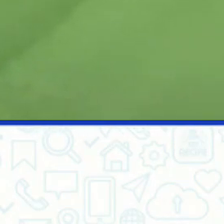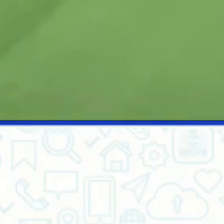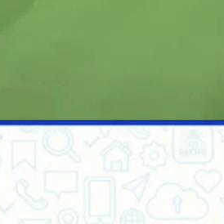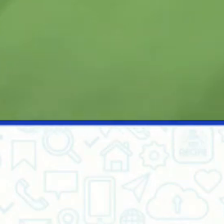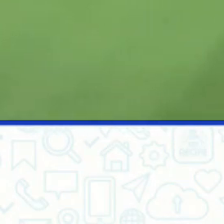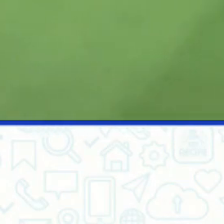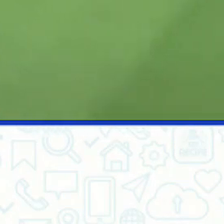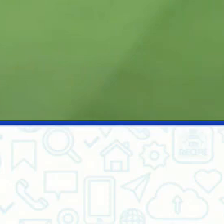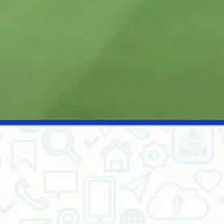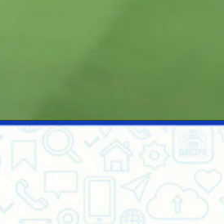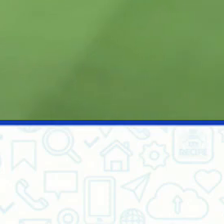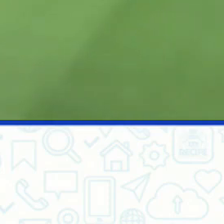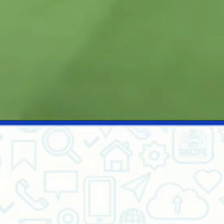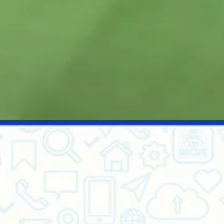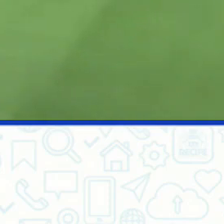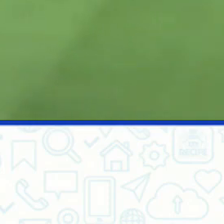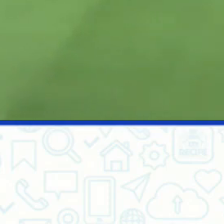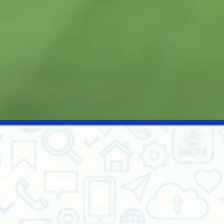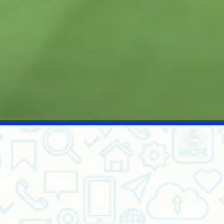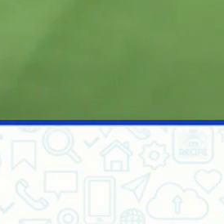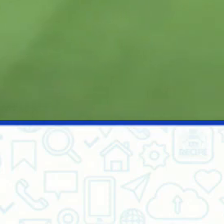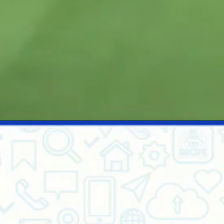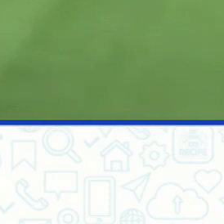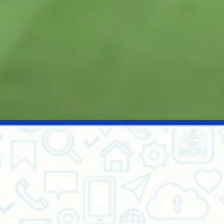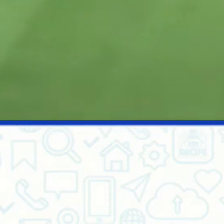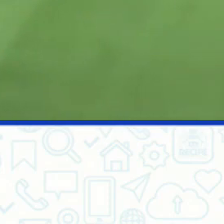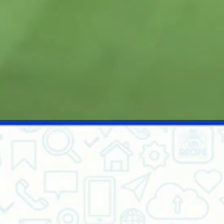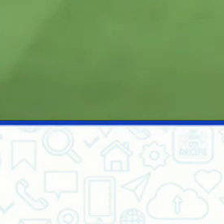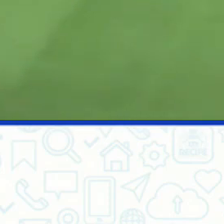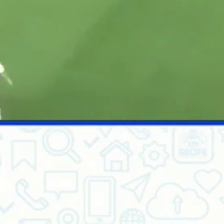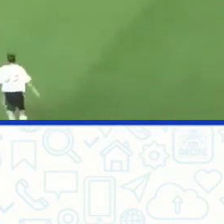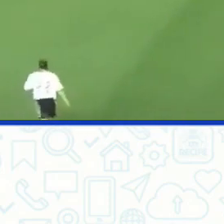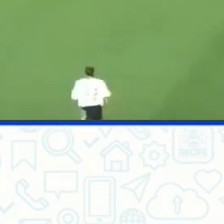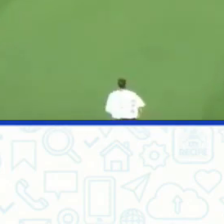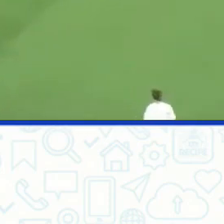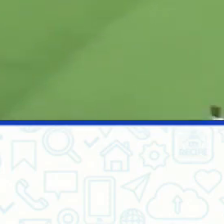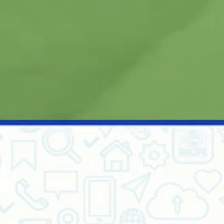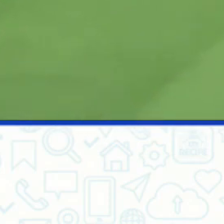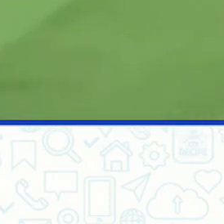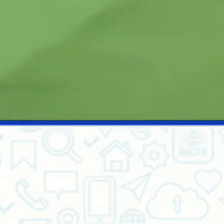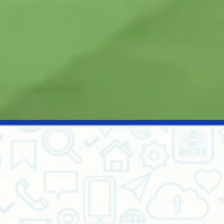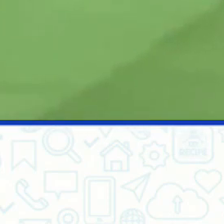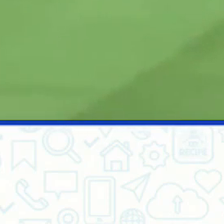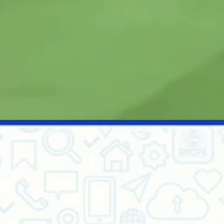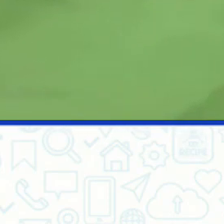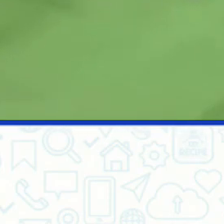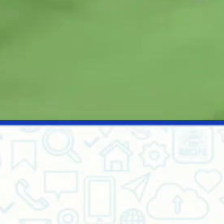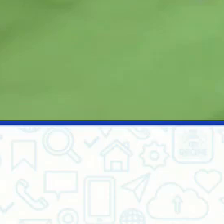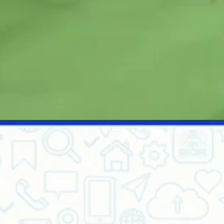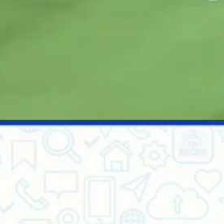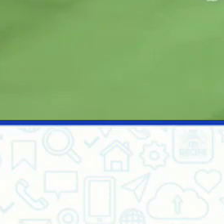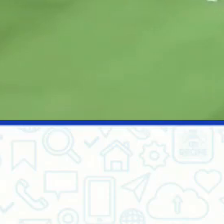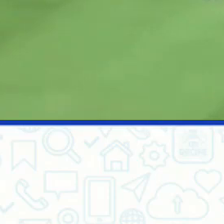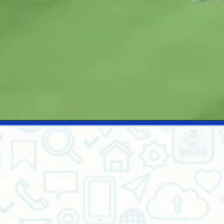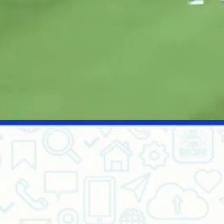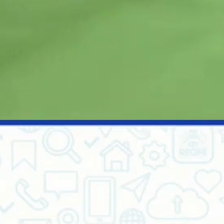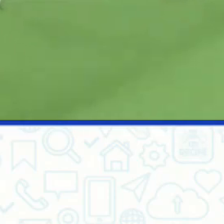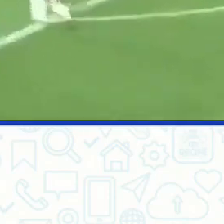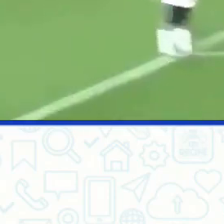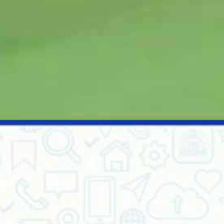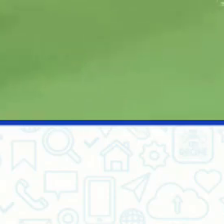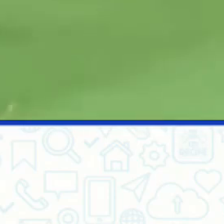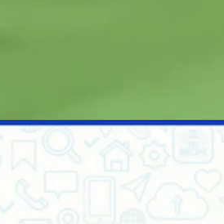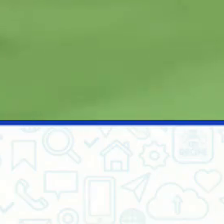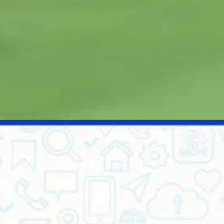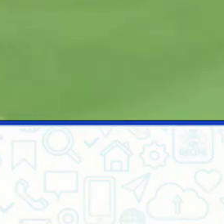arrancar ali pelo meio, em cima dos alemães, é muito difícil. Ele insiste, briga pela bola, insiste Ronaldinho, pro Rivaldo, abriu espaço, bateu pro gol, olha e